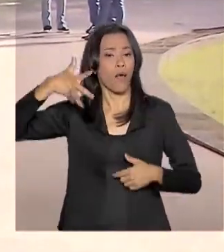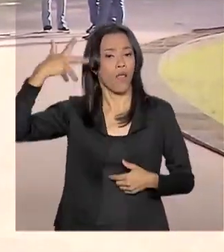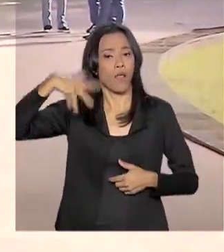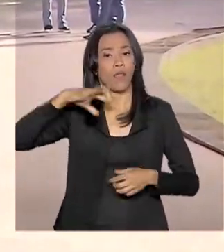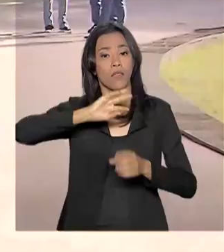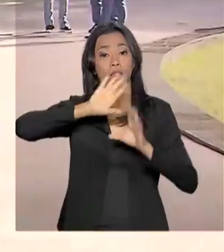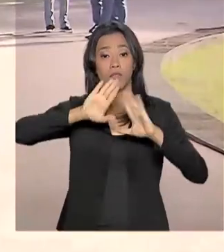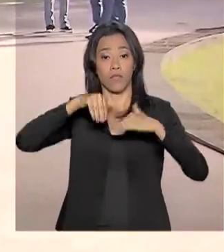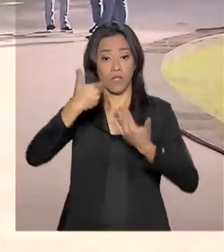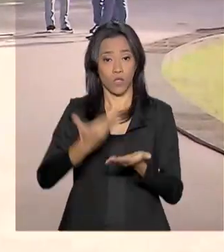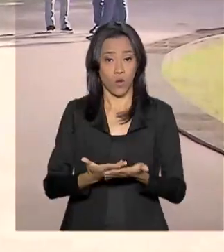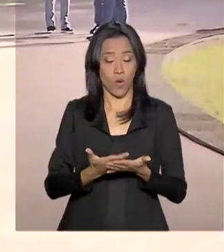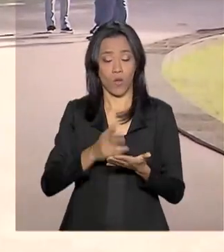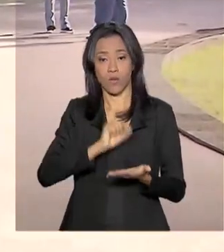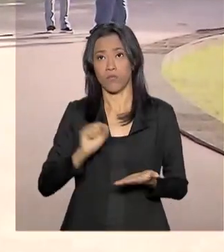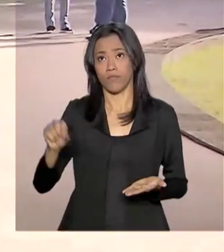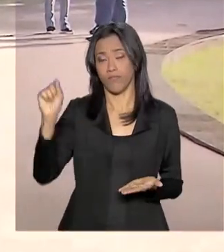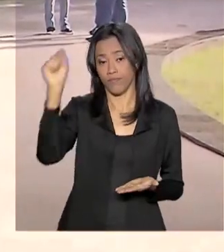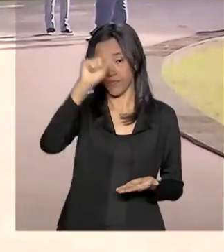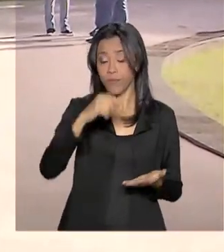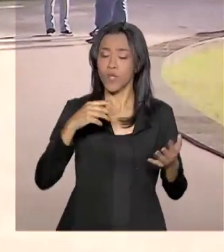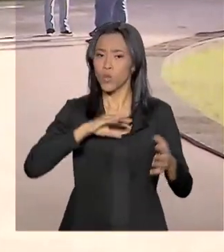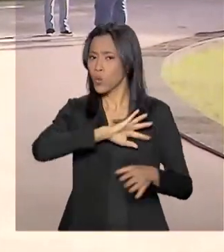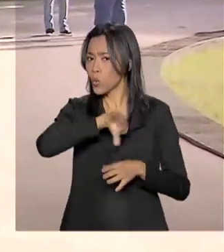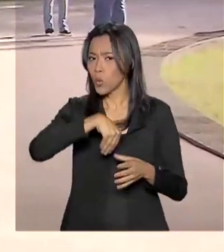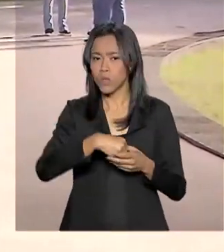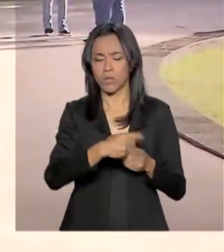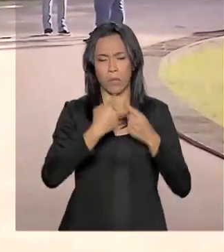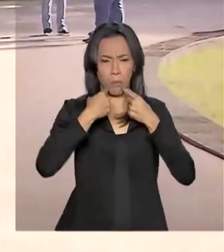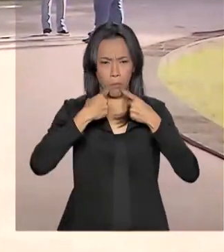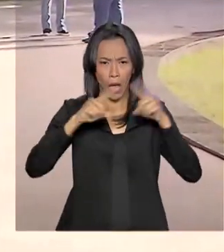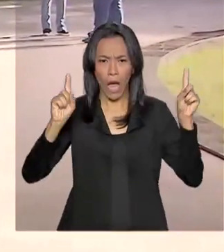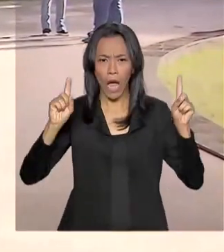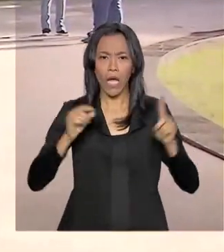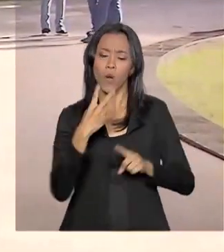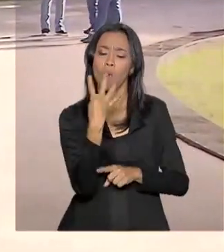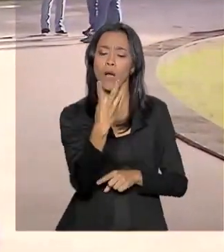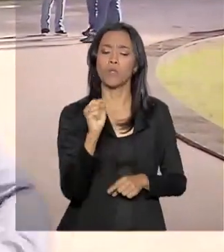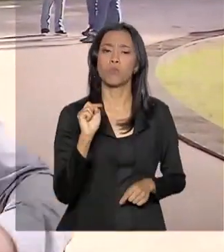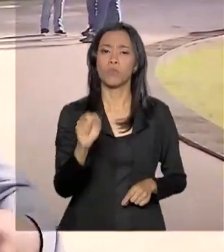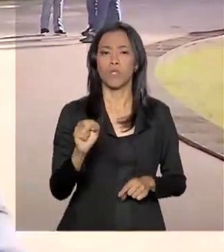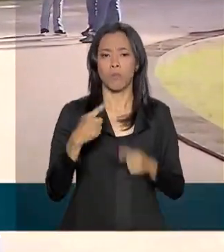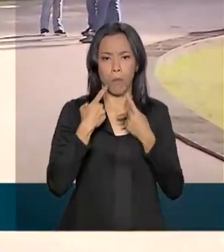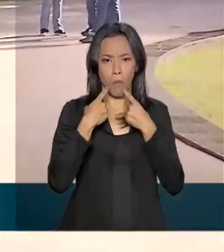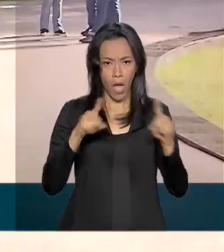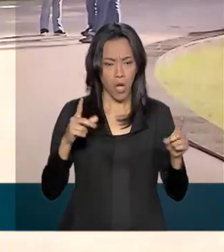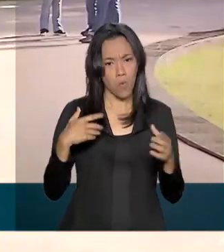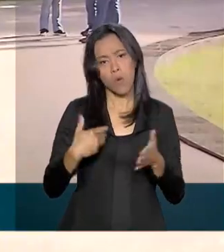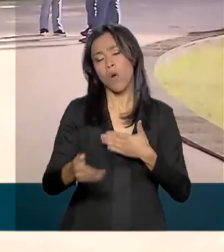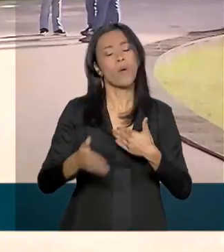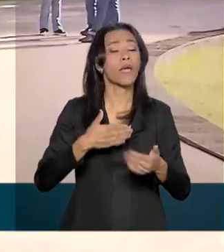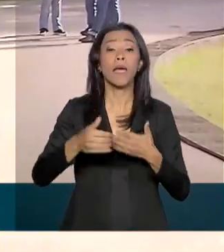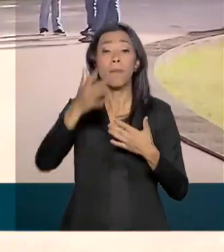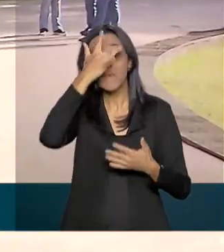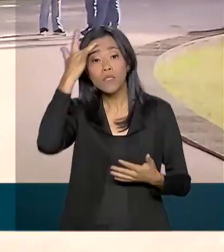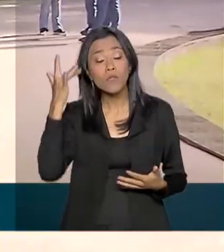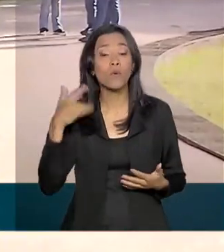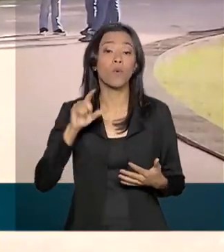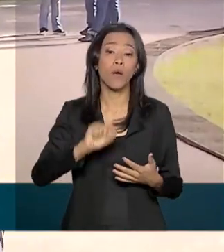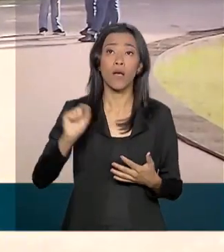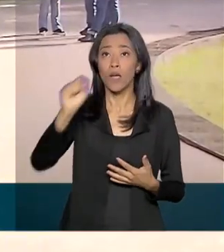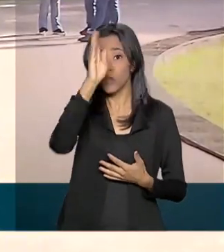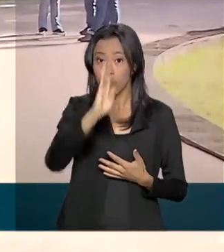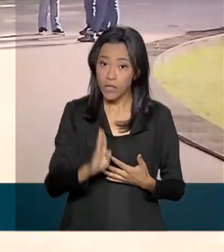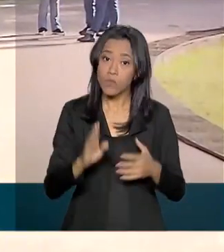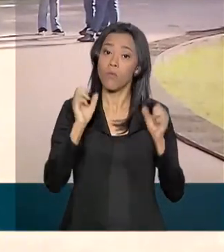recebe, todos os anos, cerca de 4 mil denúncias que podem ser feitas por qualquer pessoa, de qualquer lugar do país,